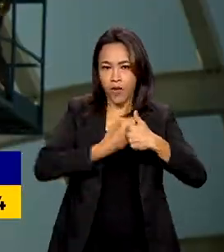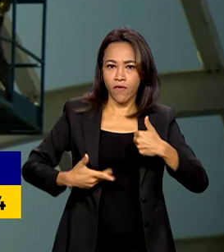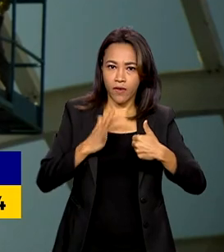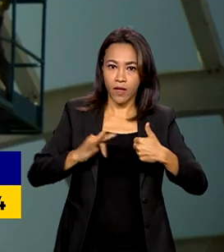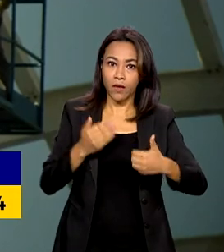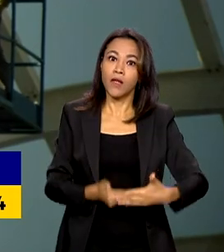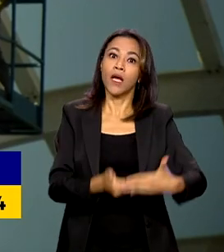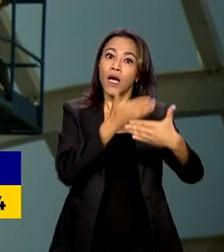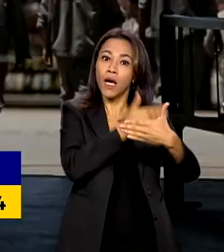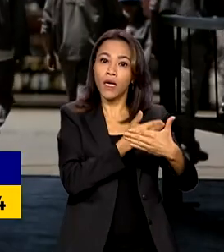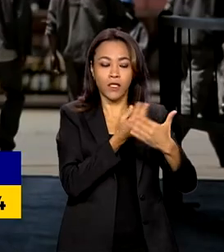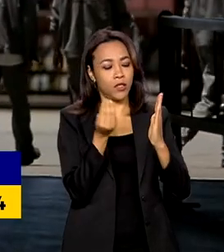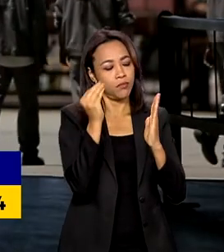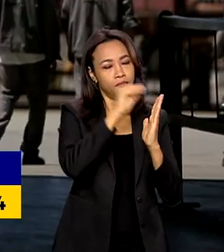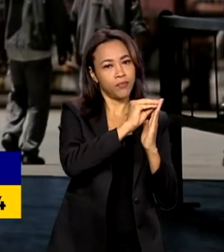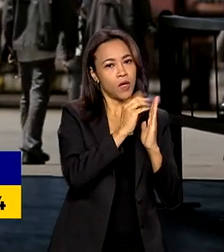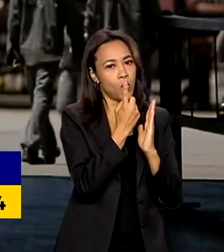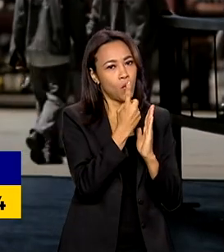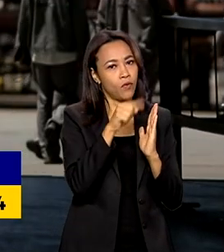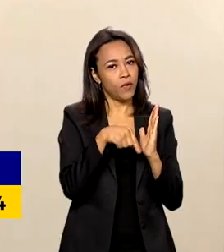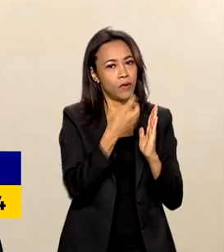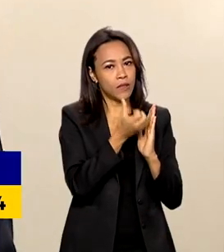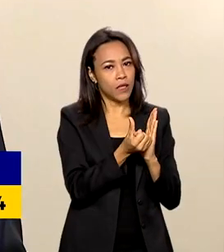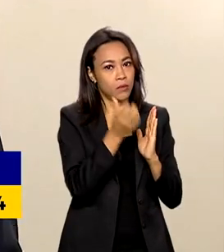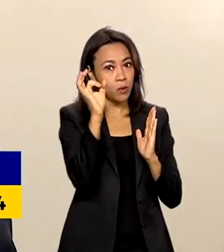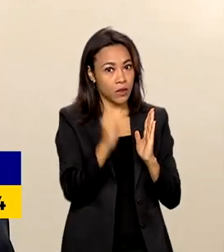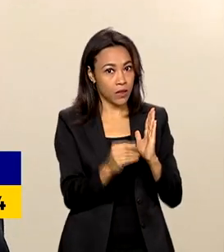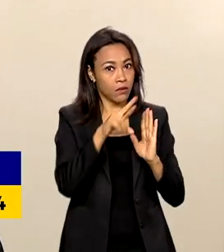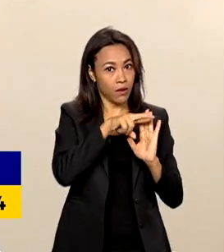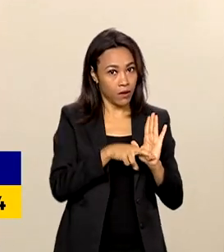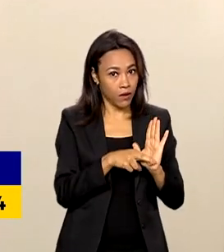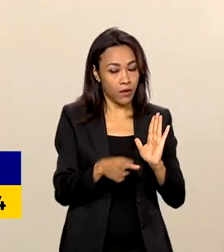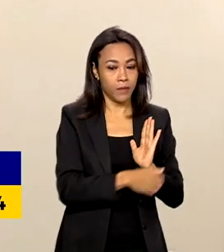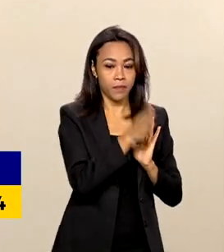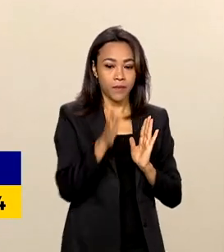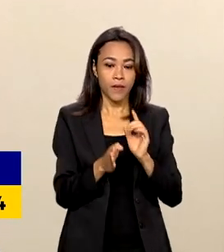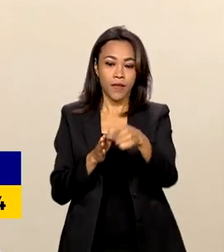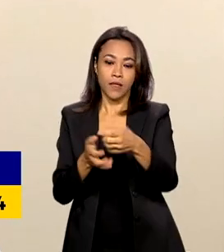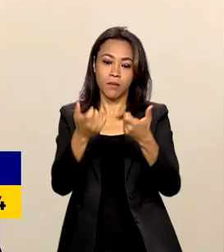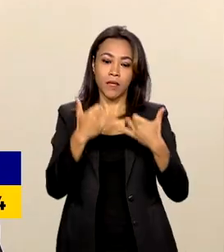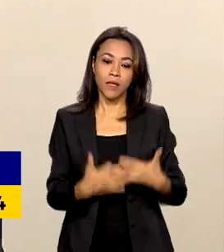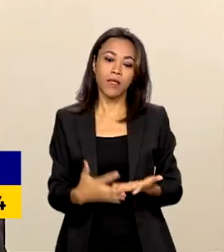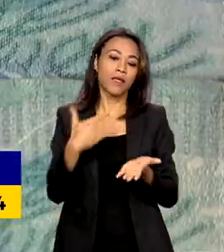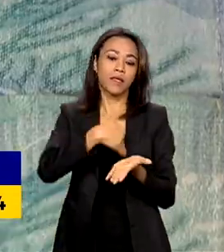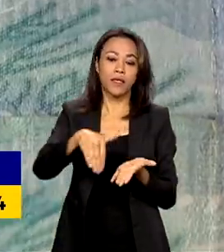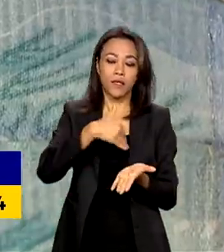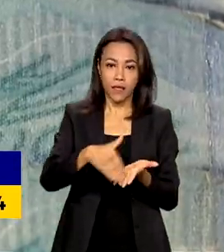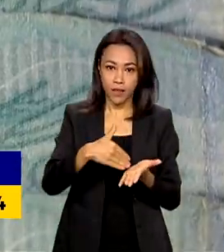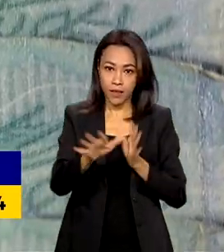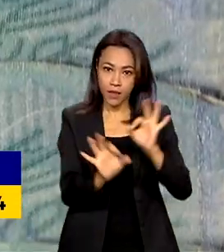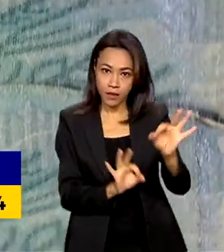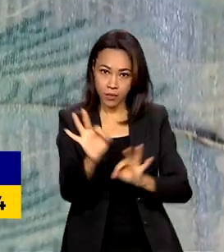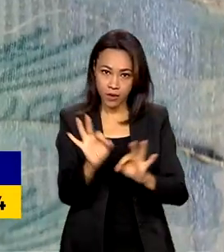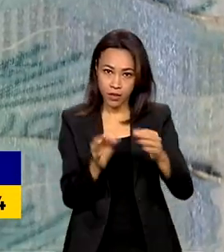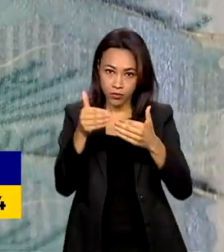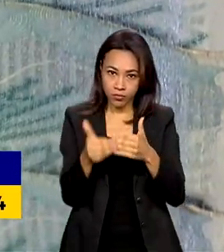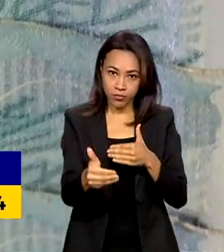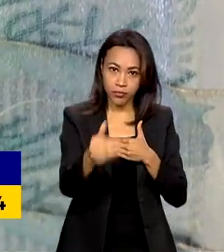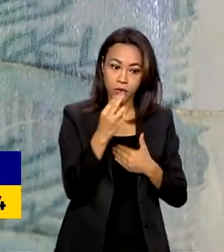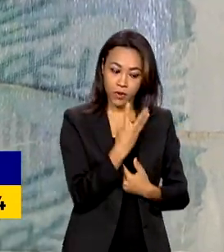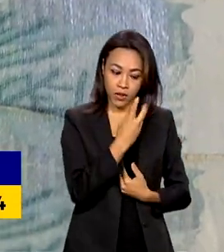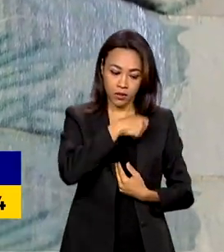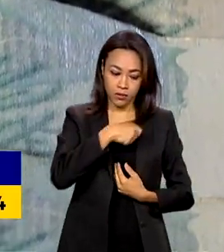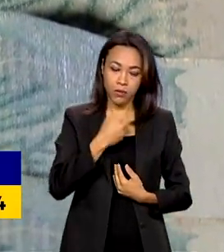projeção para o índice era de 1,6%. A secretaria está reprojetando o crescimento para 1,9%. O trimestre foi bom,